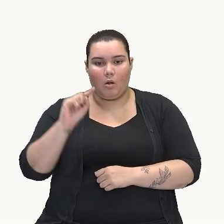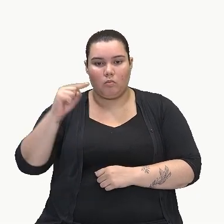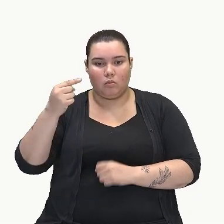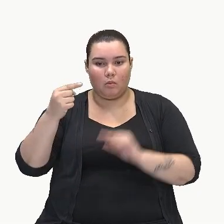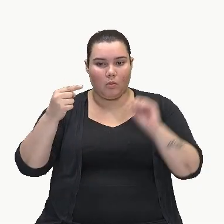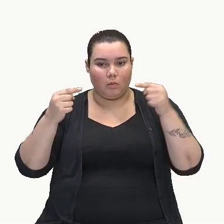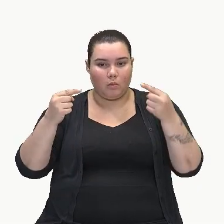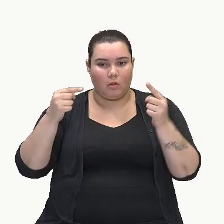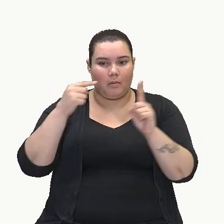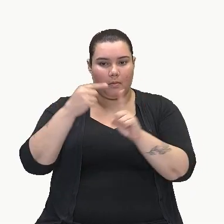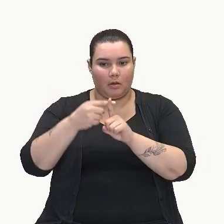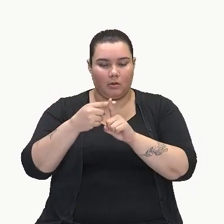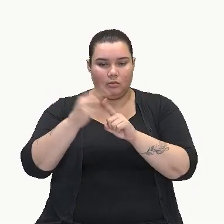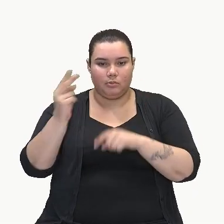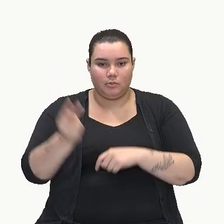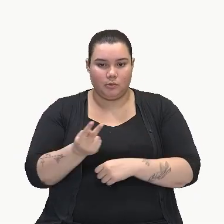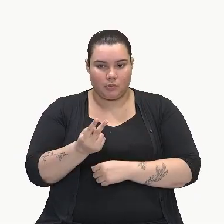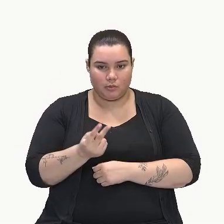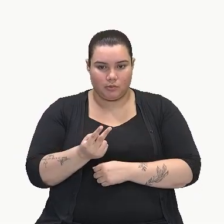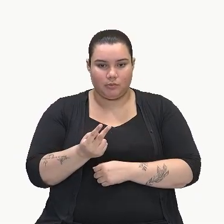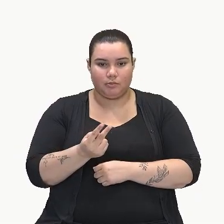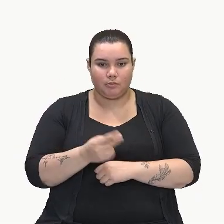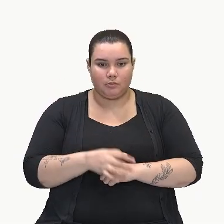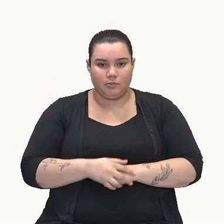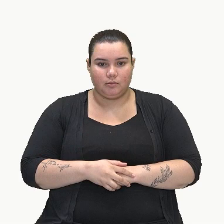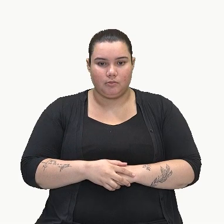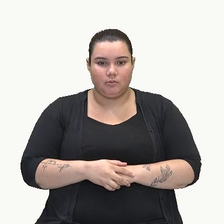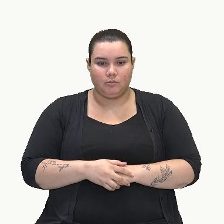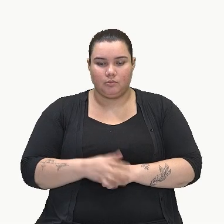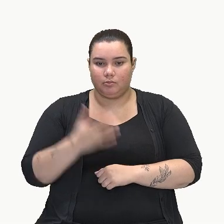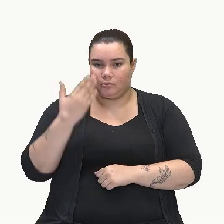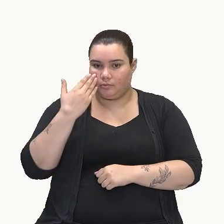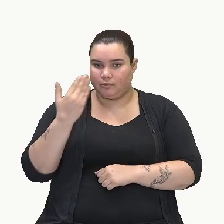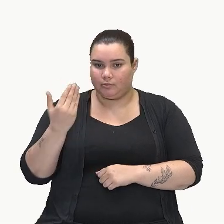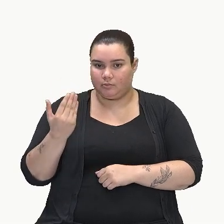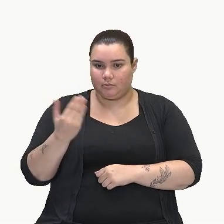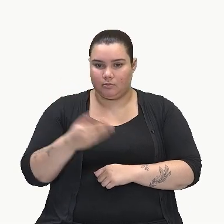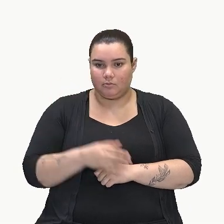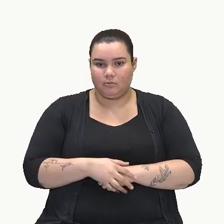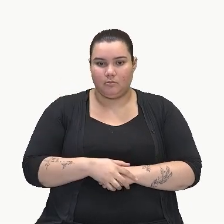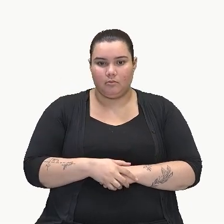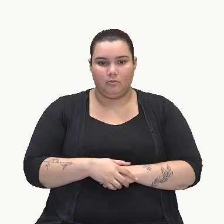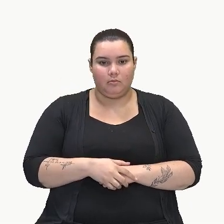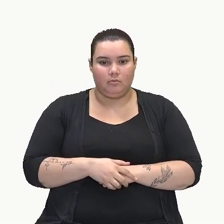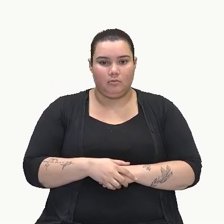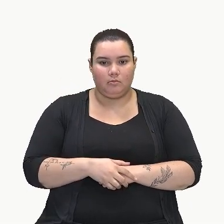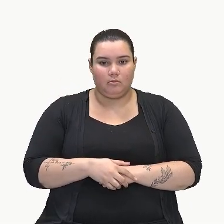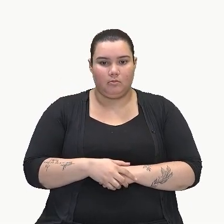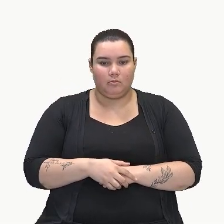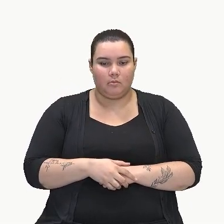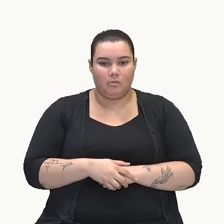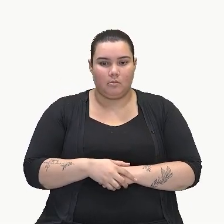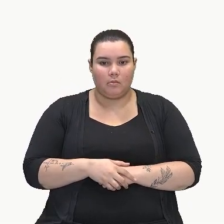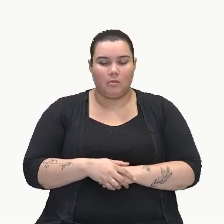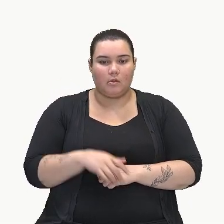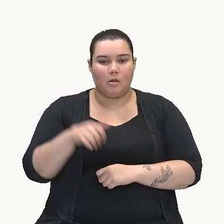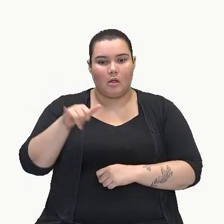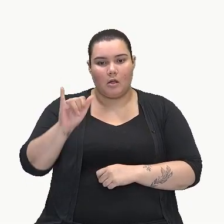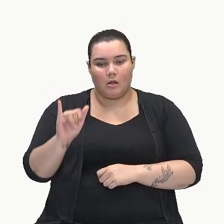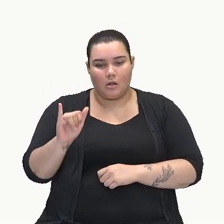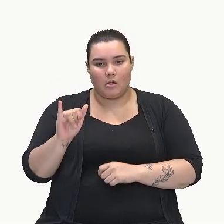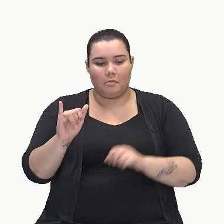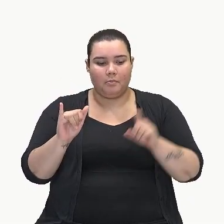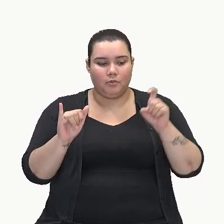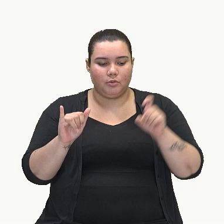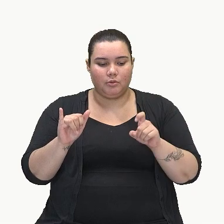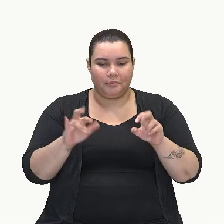os expoentes. 1 mais 1, 2. x, aqui do lado, são duas letras